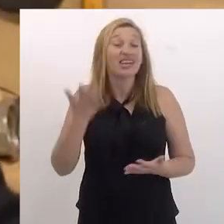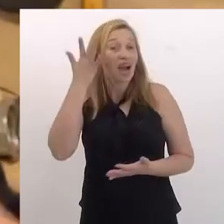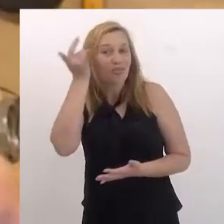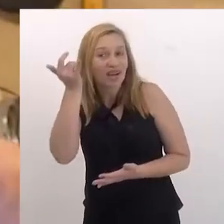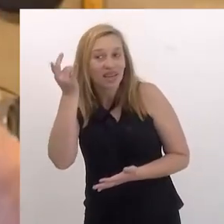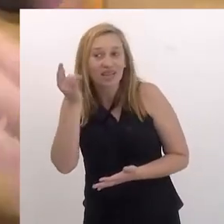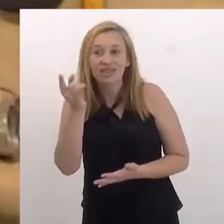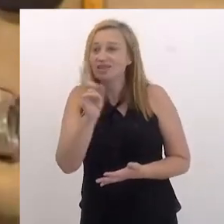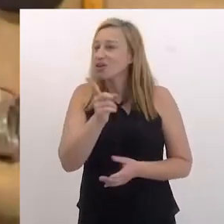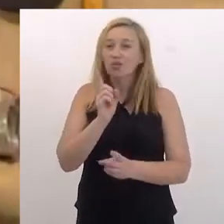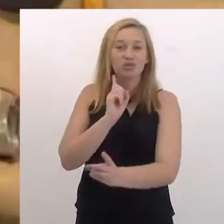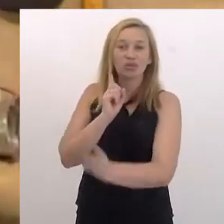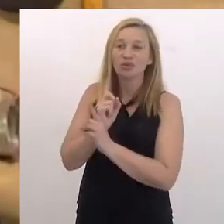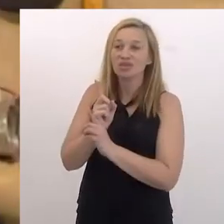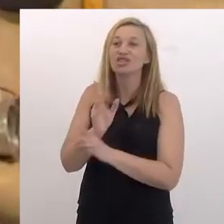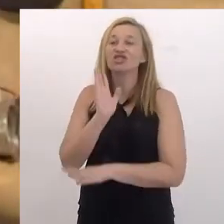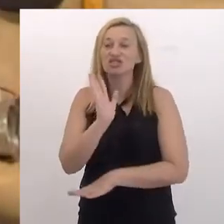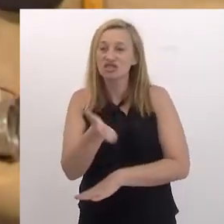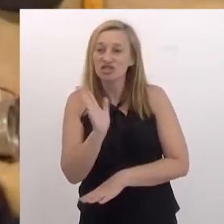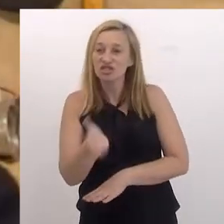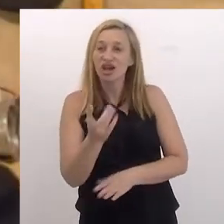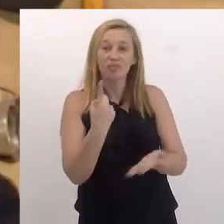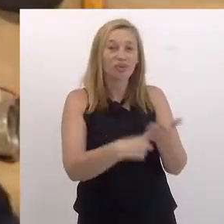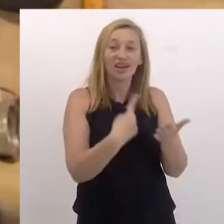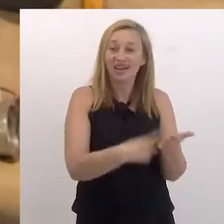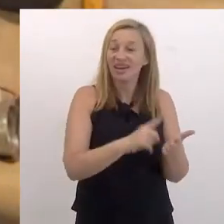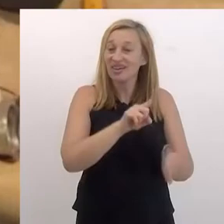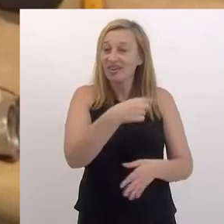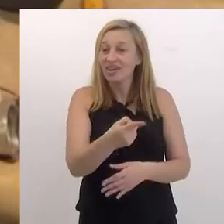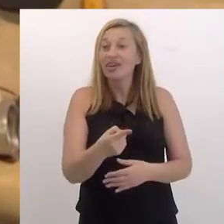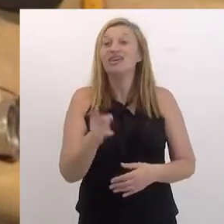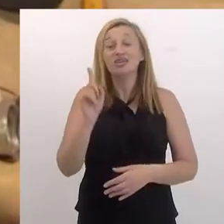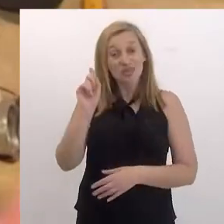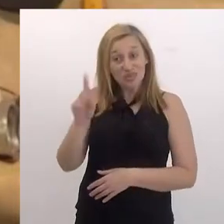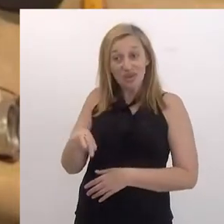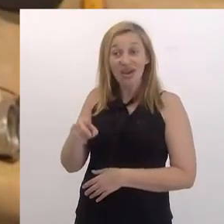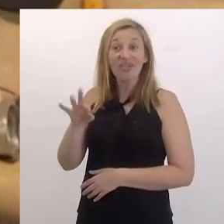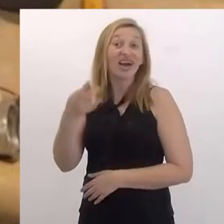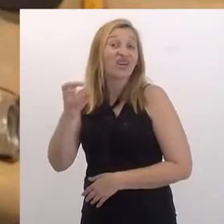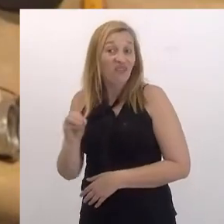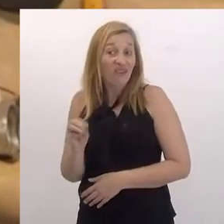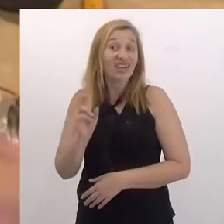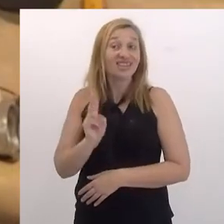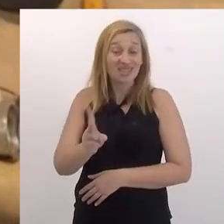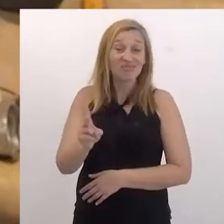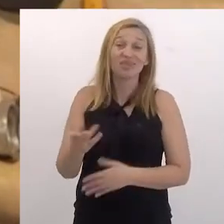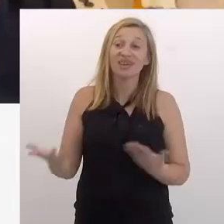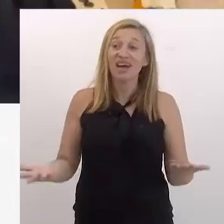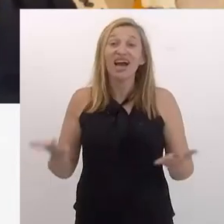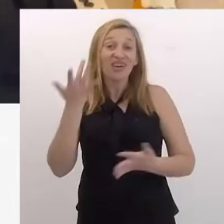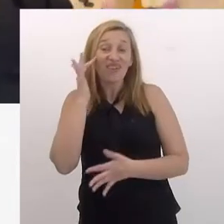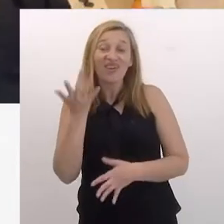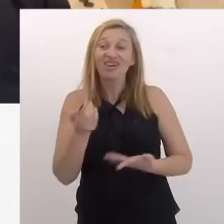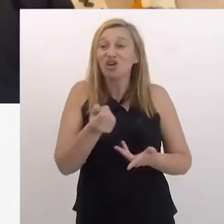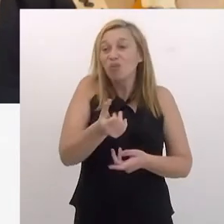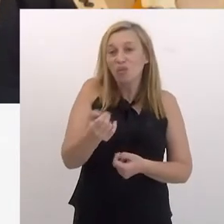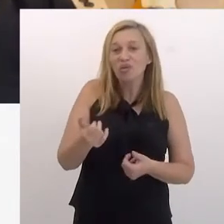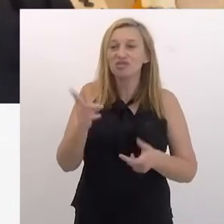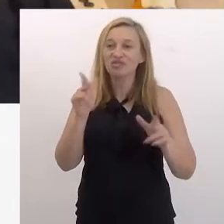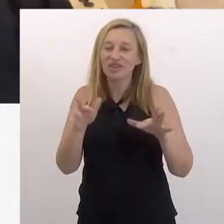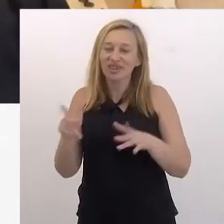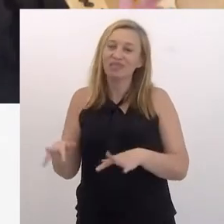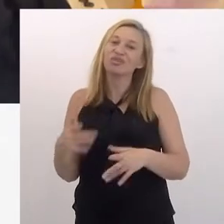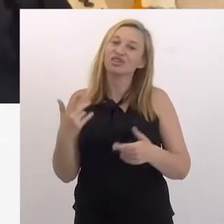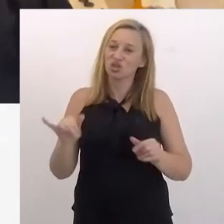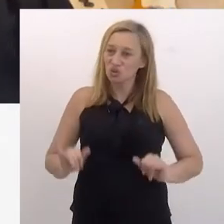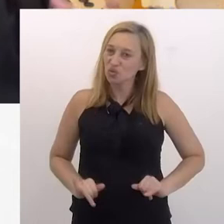amanhã eu não vou poder te encontrar, porque eu já entendei, eu falei, gente, isso é o Carioca, sempre foi. Agora, eu acho que é um